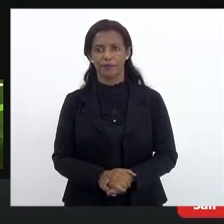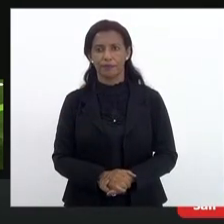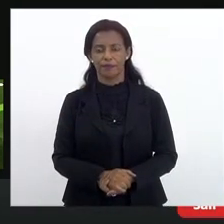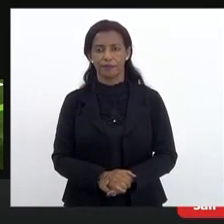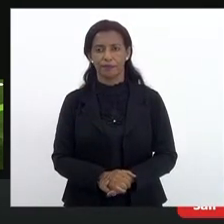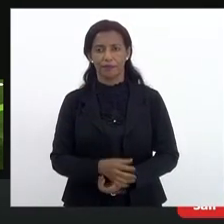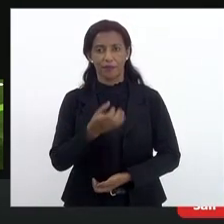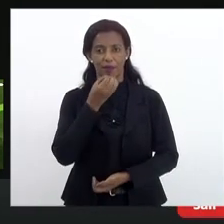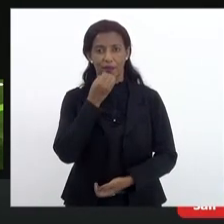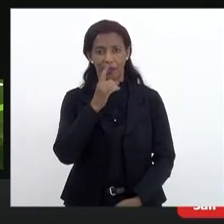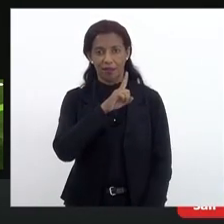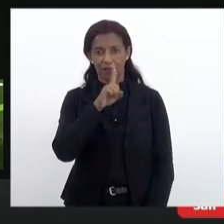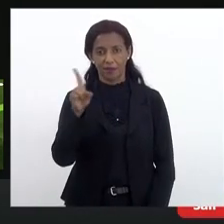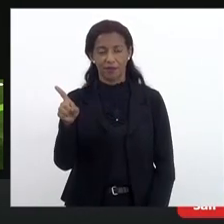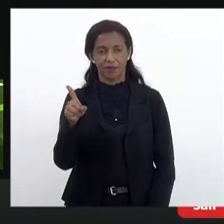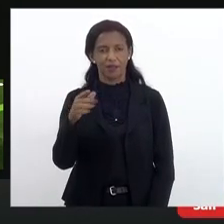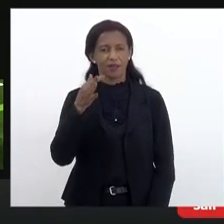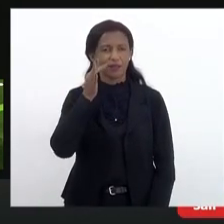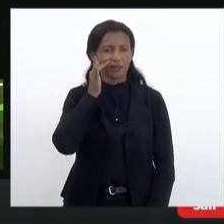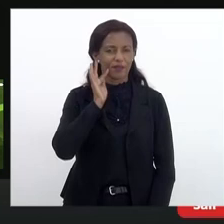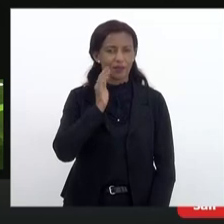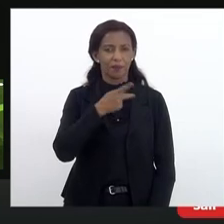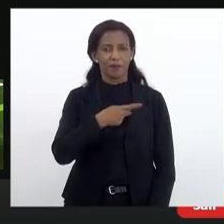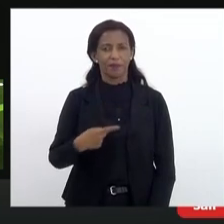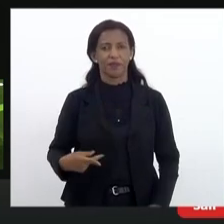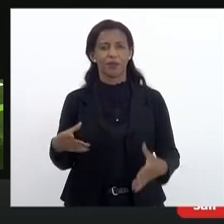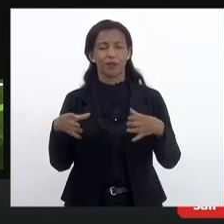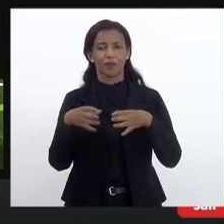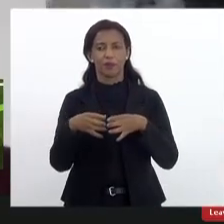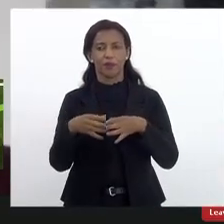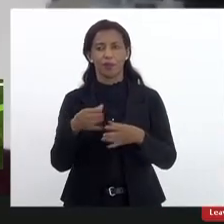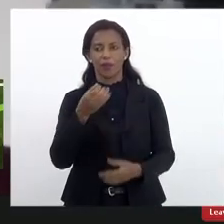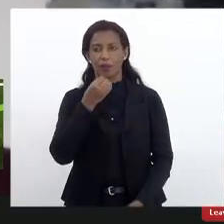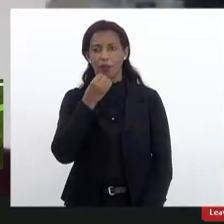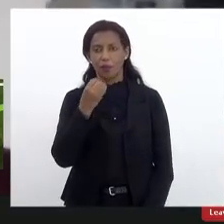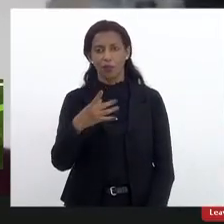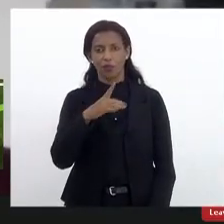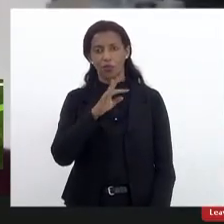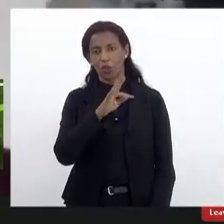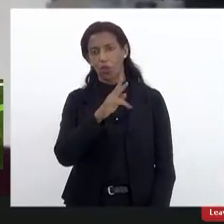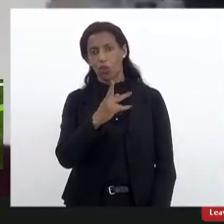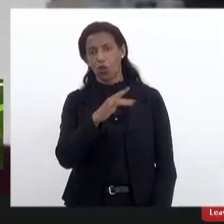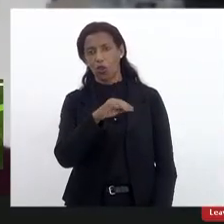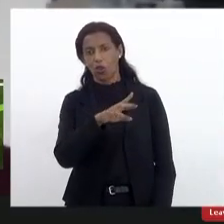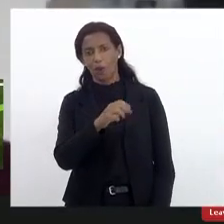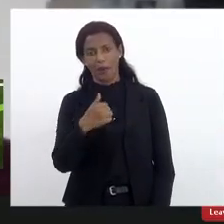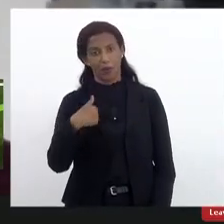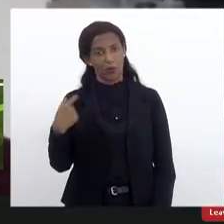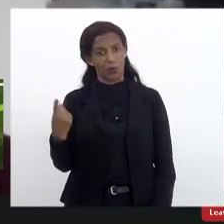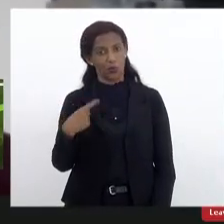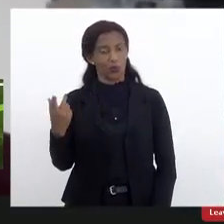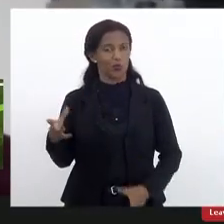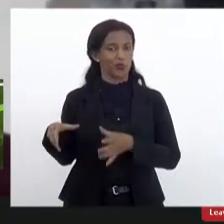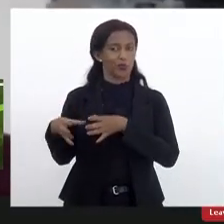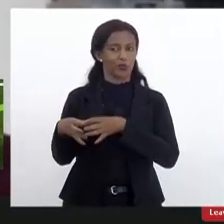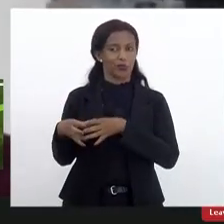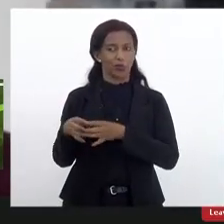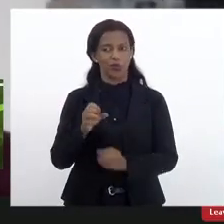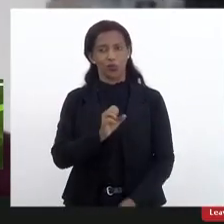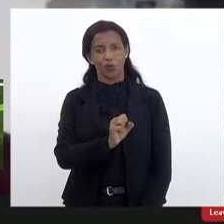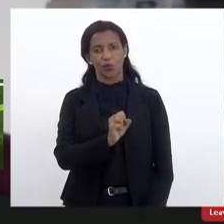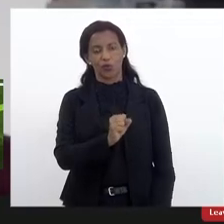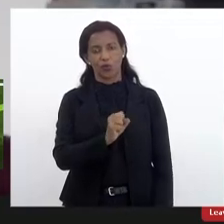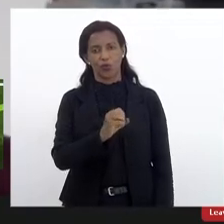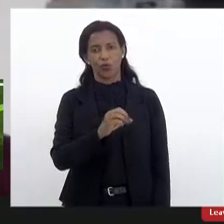bom dia Flávio presidente da comissão bom dia Tomás presidente do nosso conselho Soraya